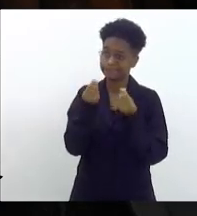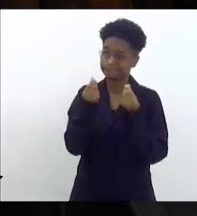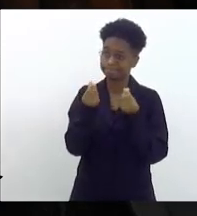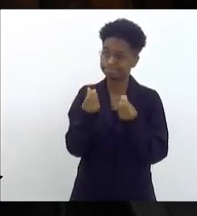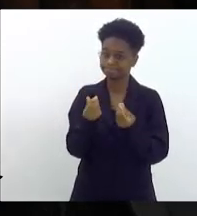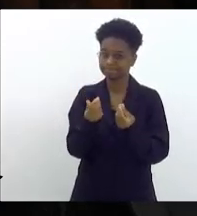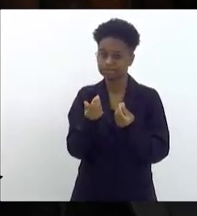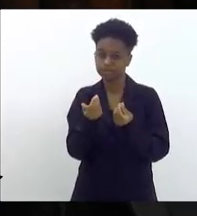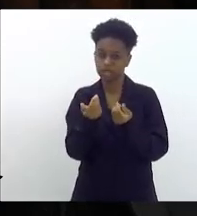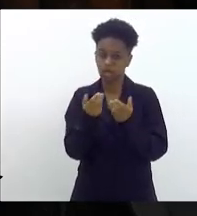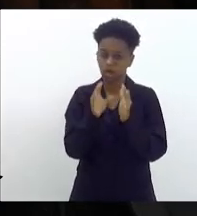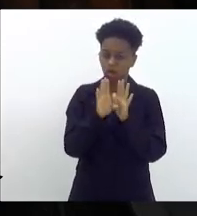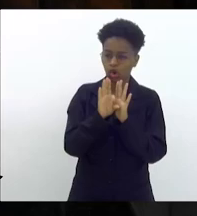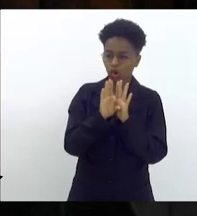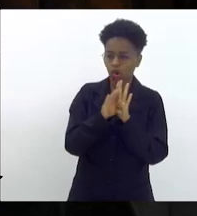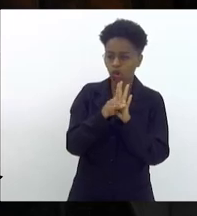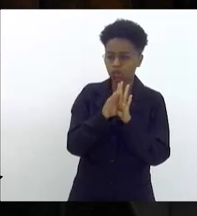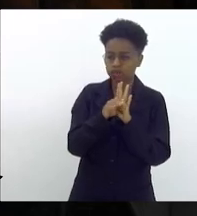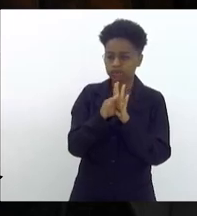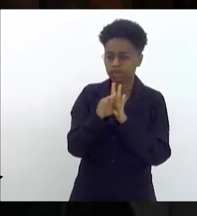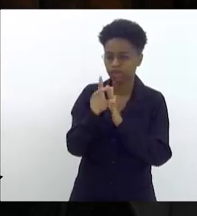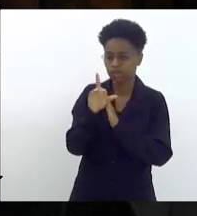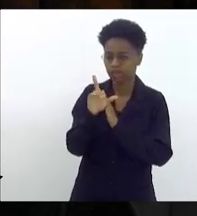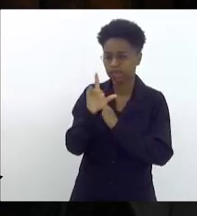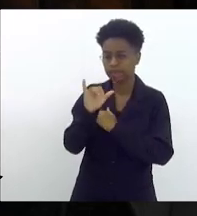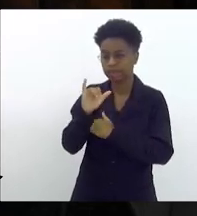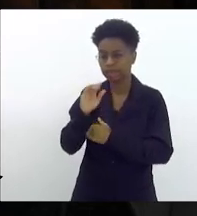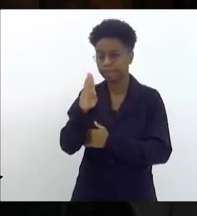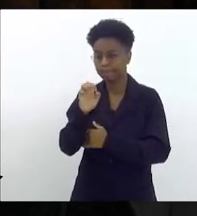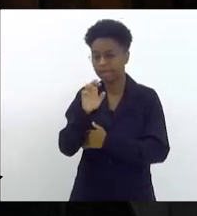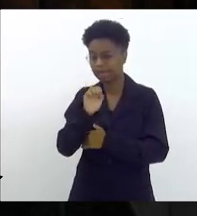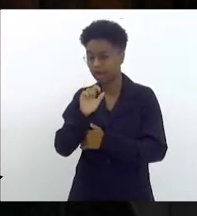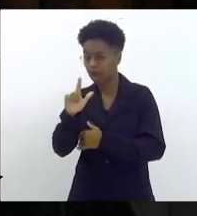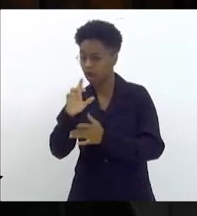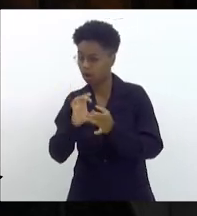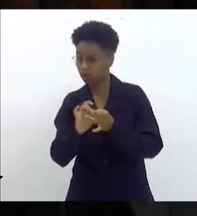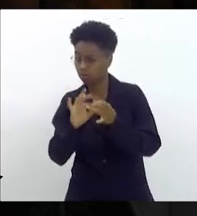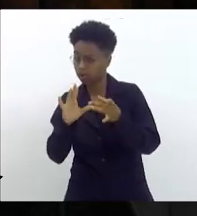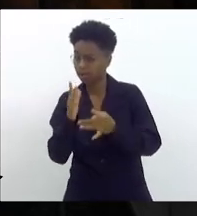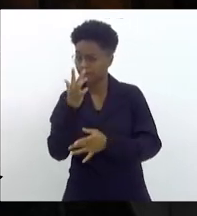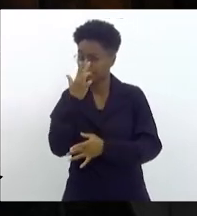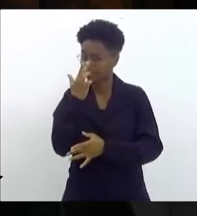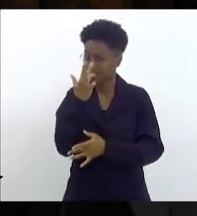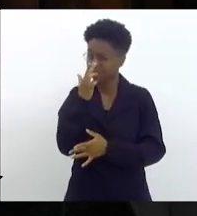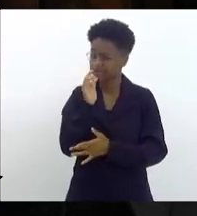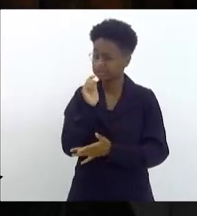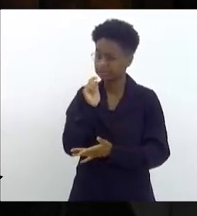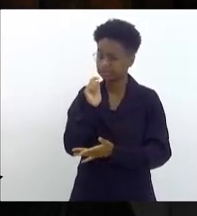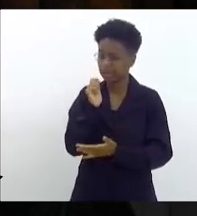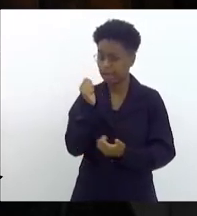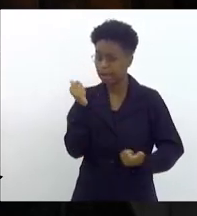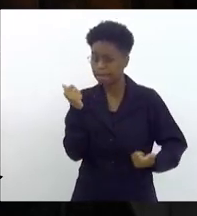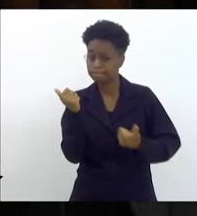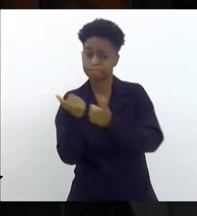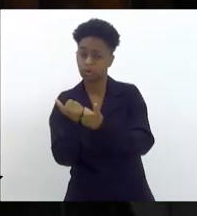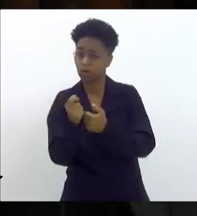conceitos liberais e está subsidiando firme áreas